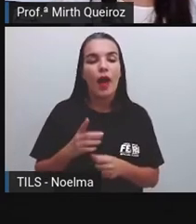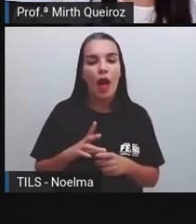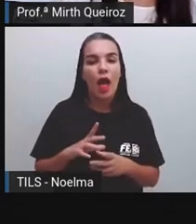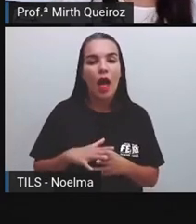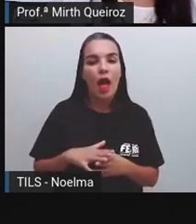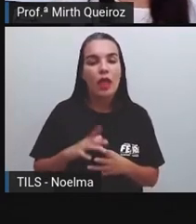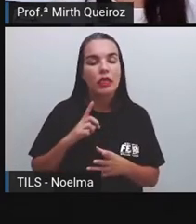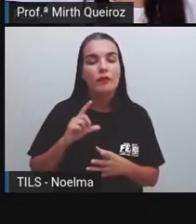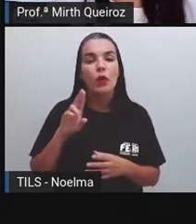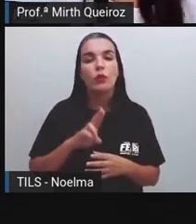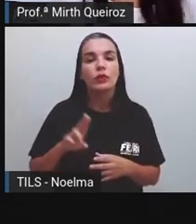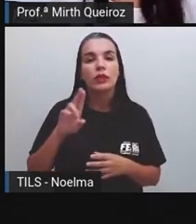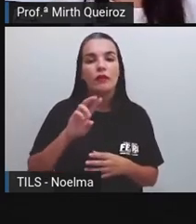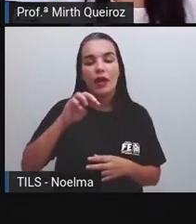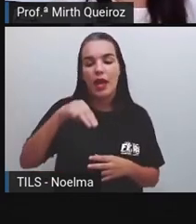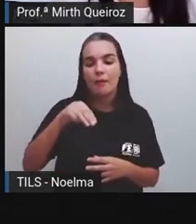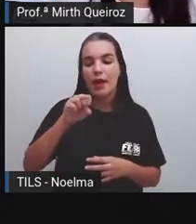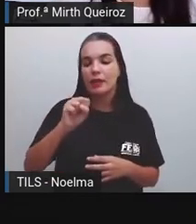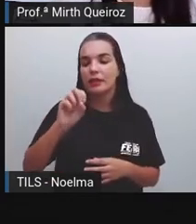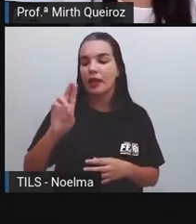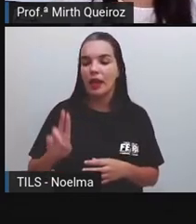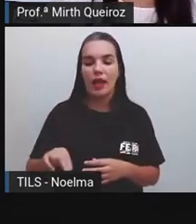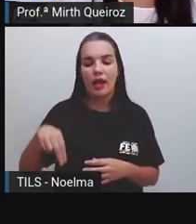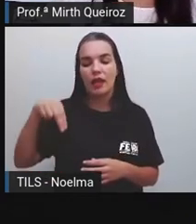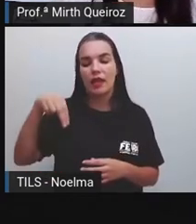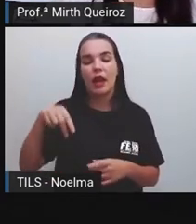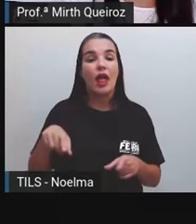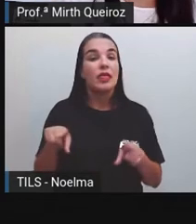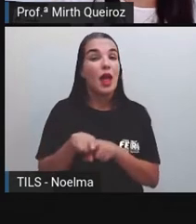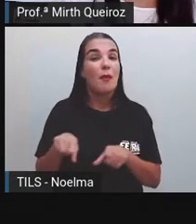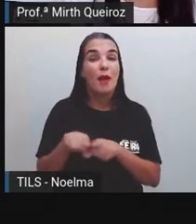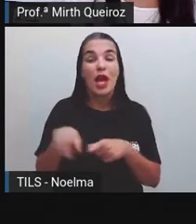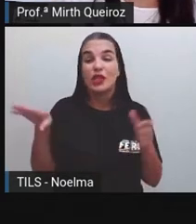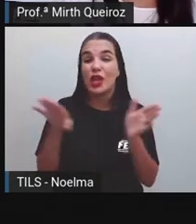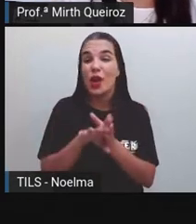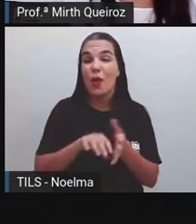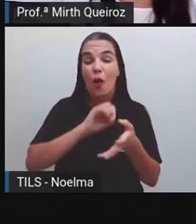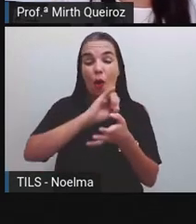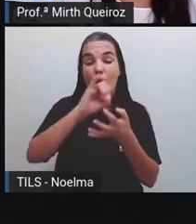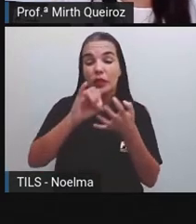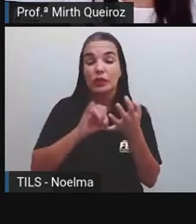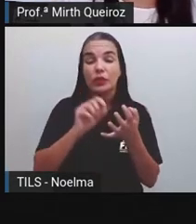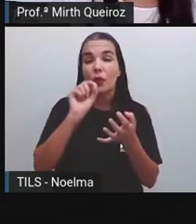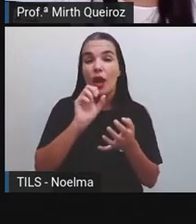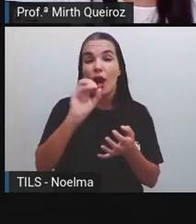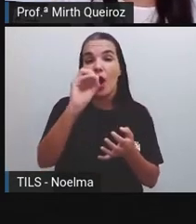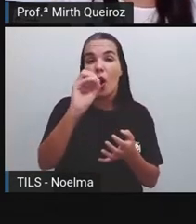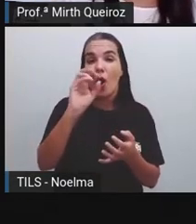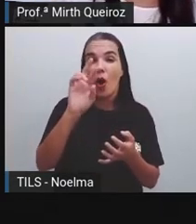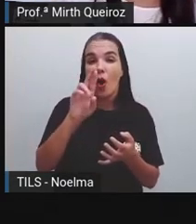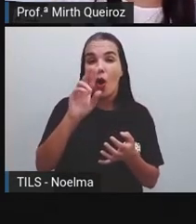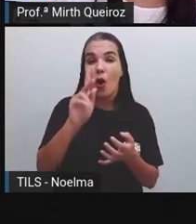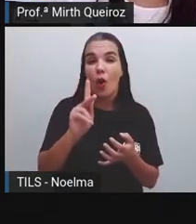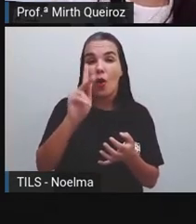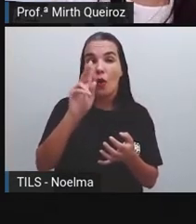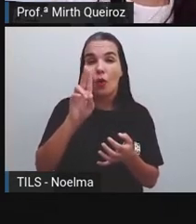Aí veio O Orkut Que era uma rede social Também muito utilizada Naquele período Mais ou menos Em